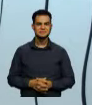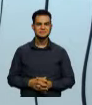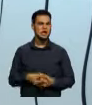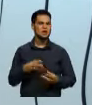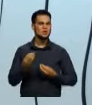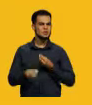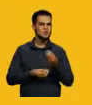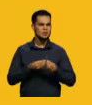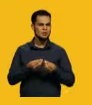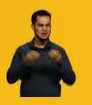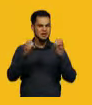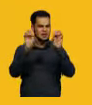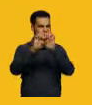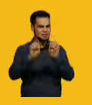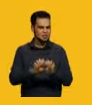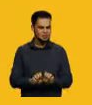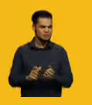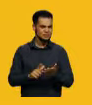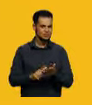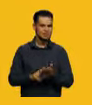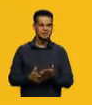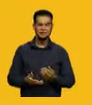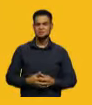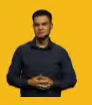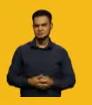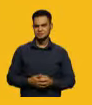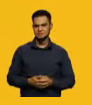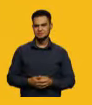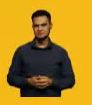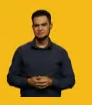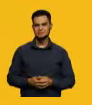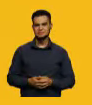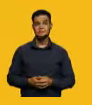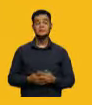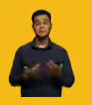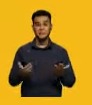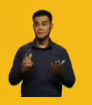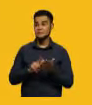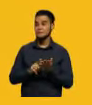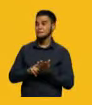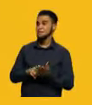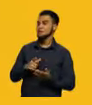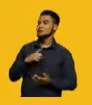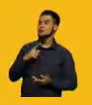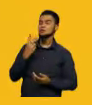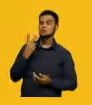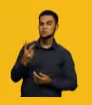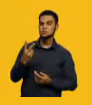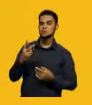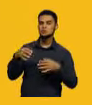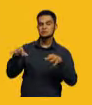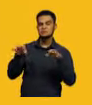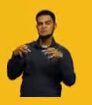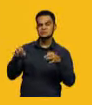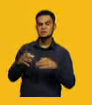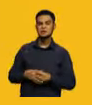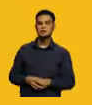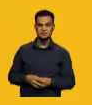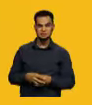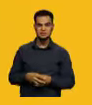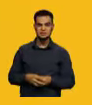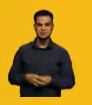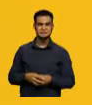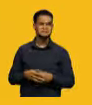folheto? É uma publicação que contém duas páginas. O linguajar também, ele deve ser